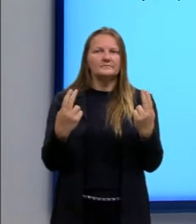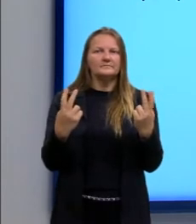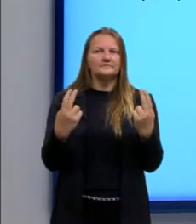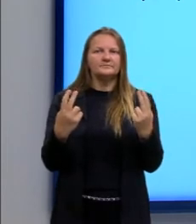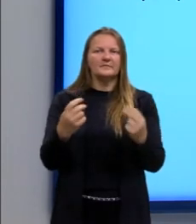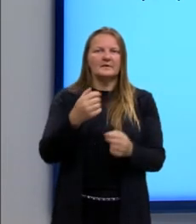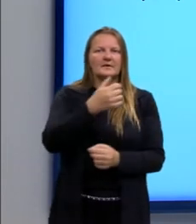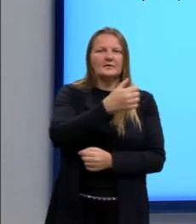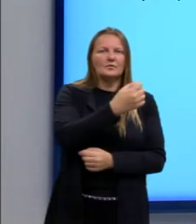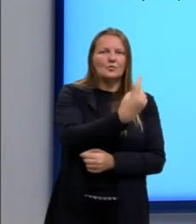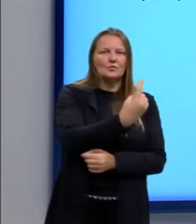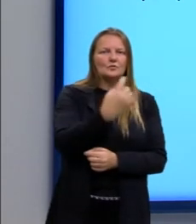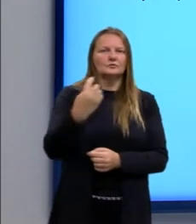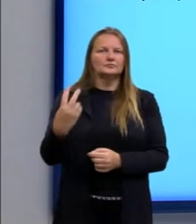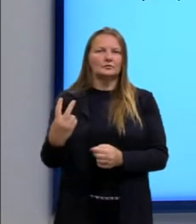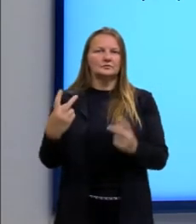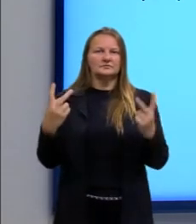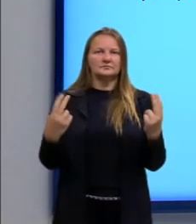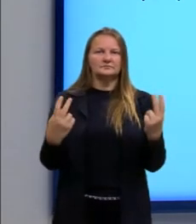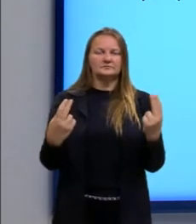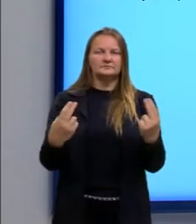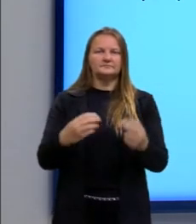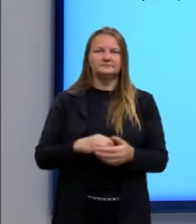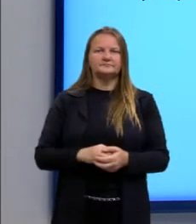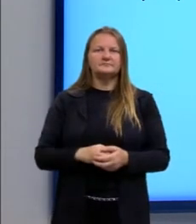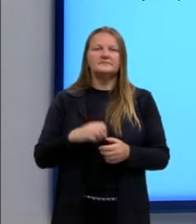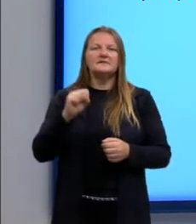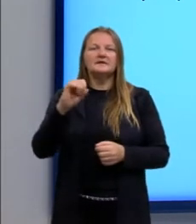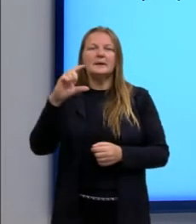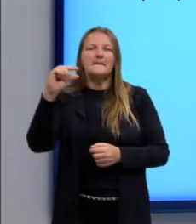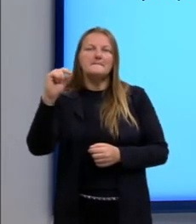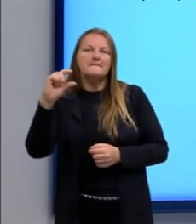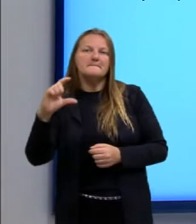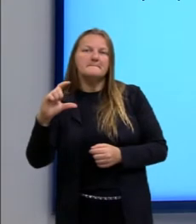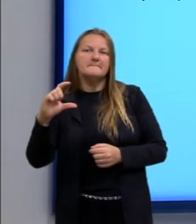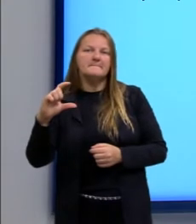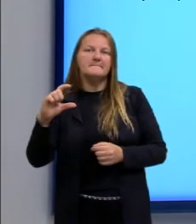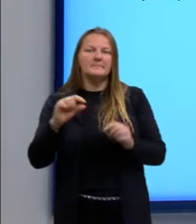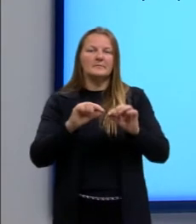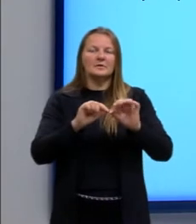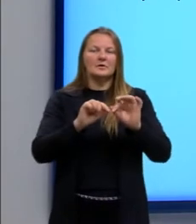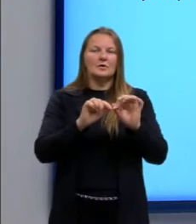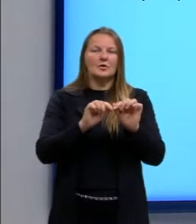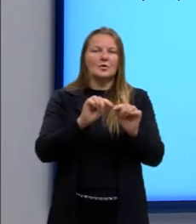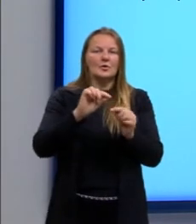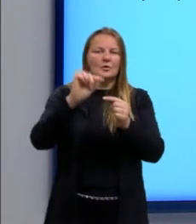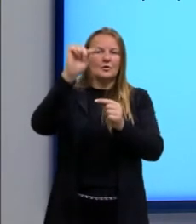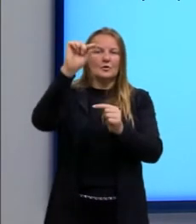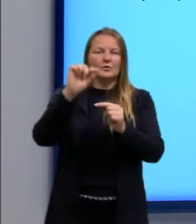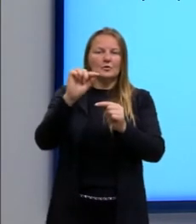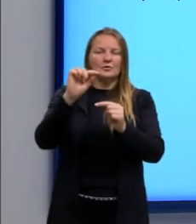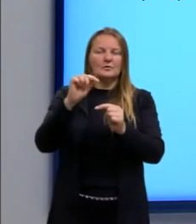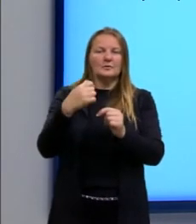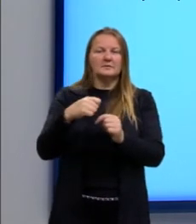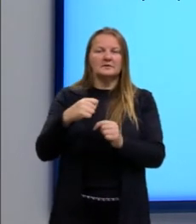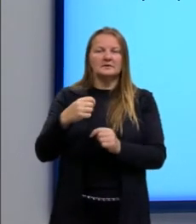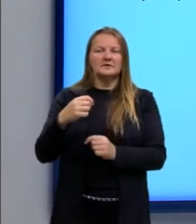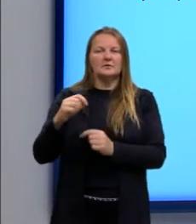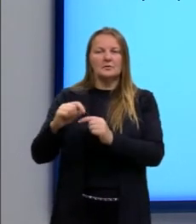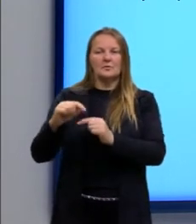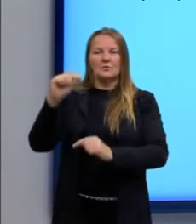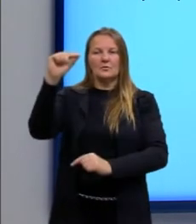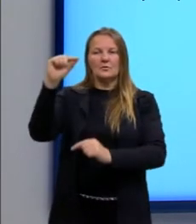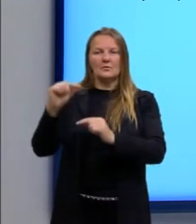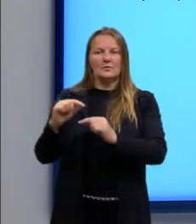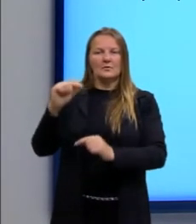lados. Então, se eu tenho um valor menor para o comprimento 1, eu preciso ter, então, um valor maior